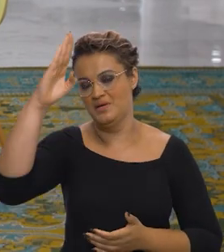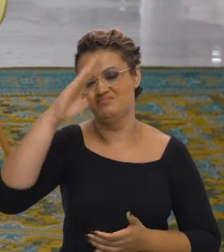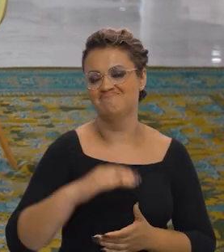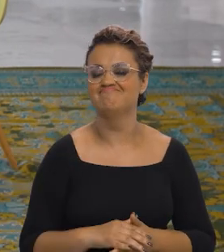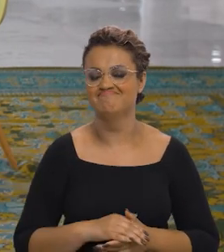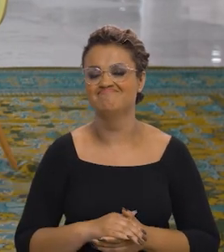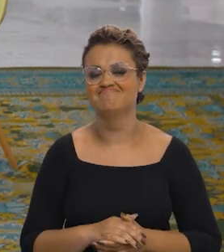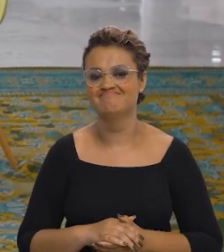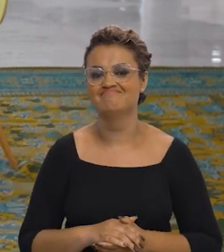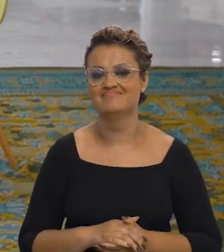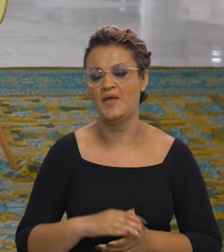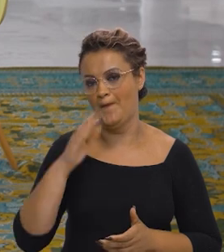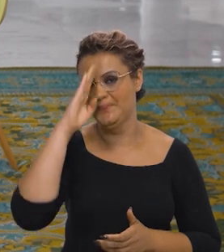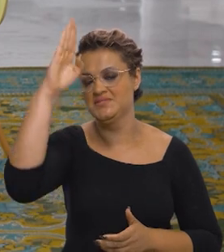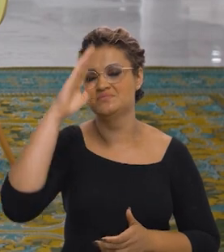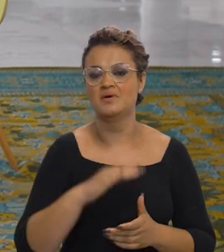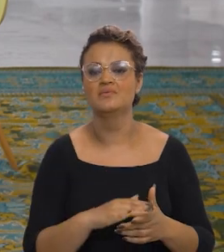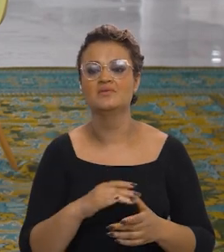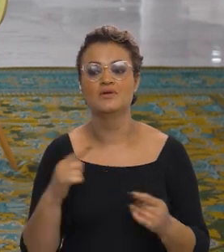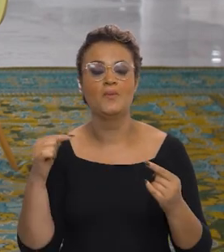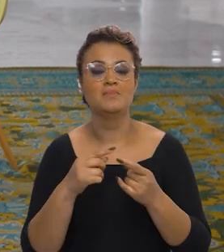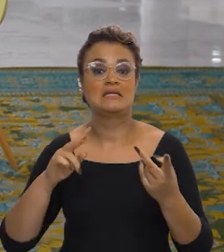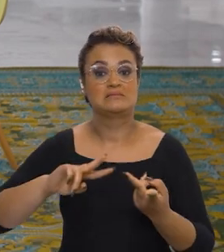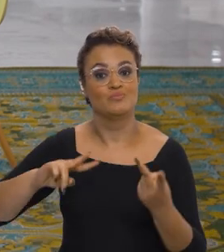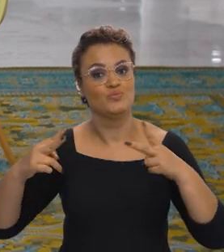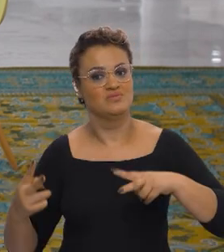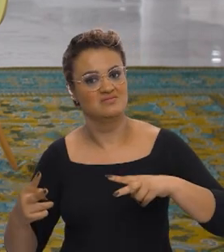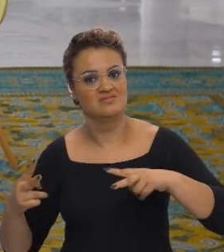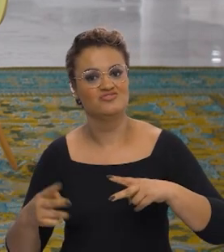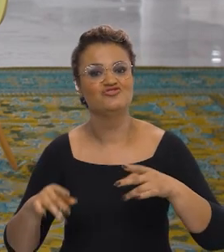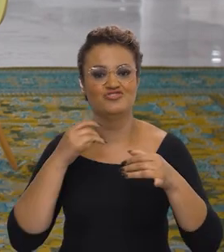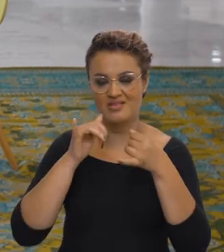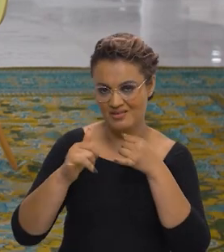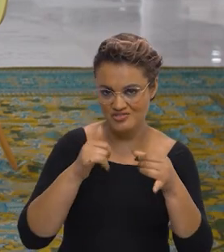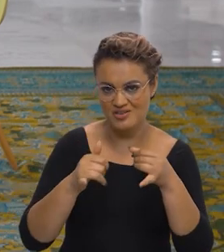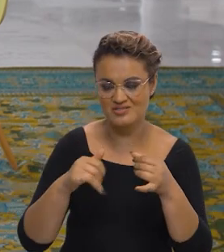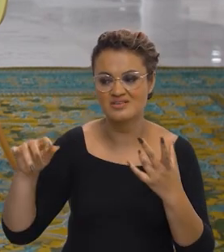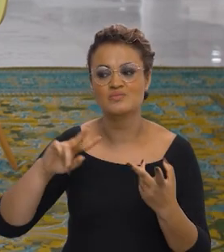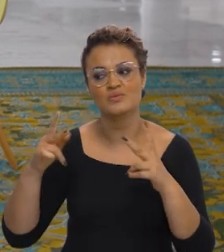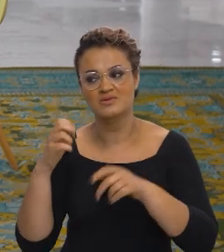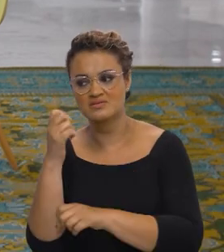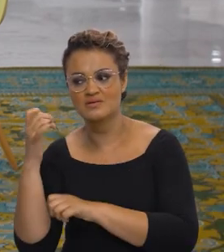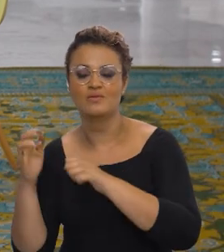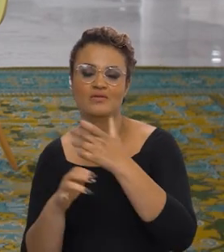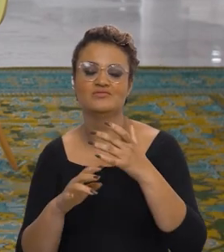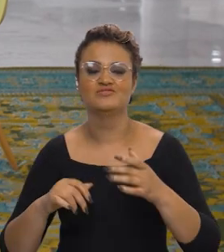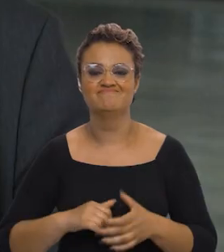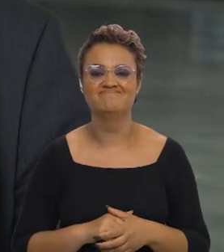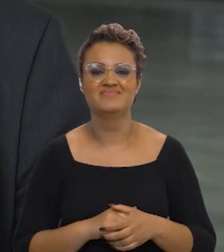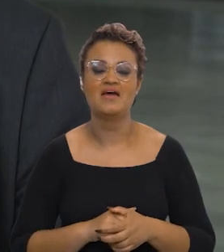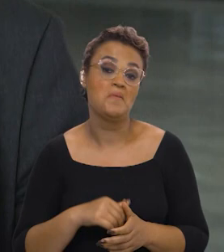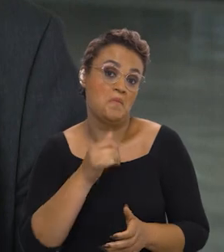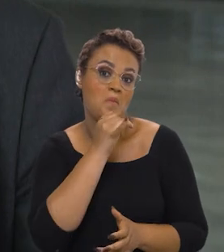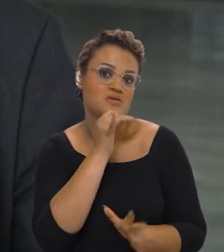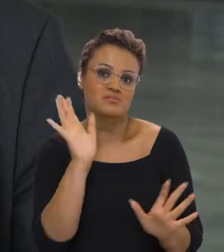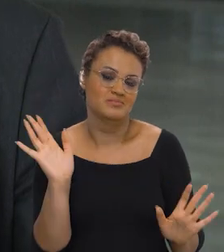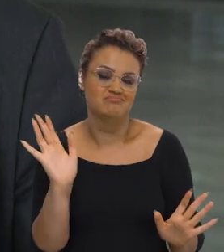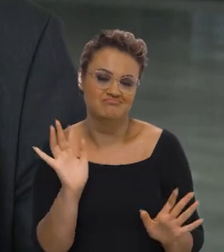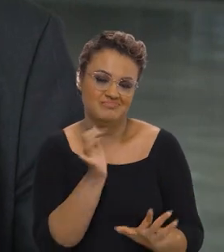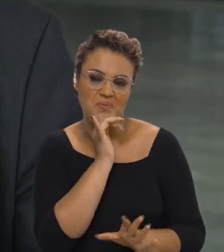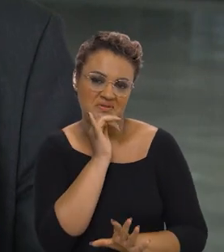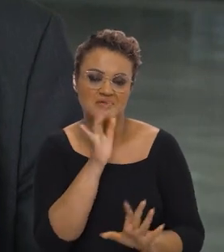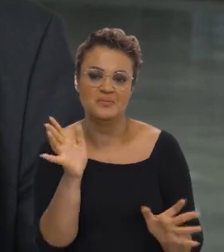é predominantemente, né? Que marca essa transição energética e transição ecológica, né? Esse é um dos